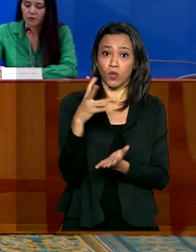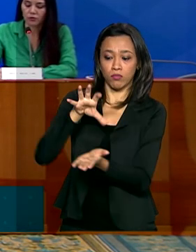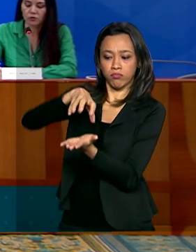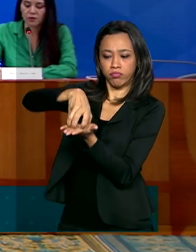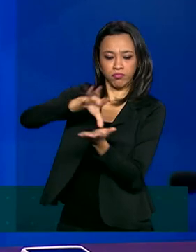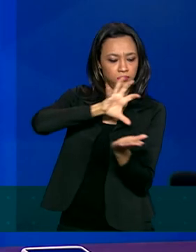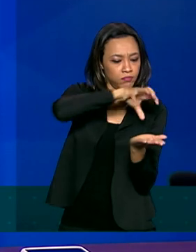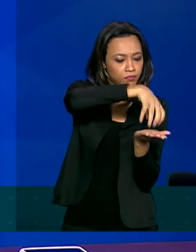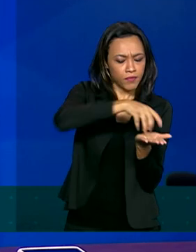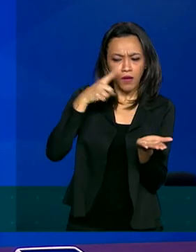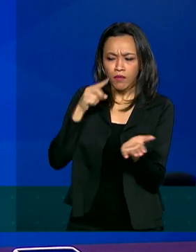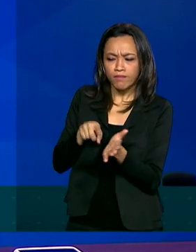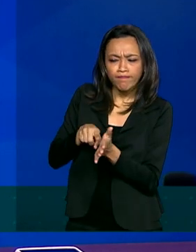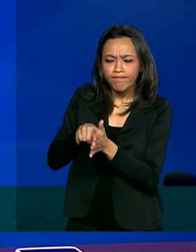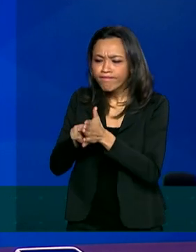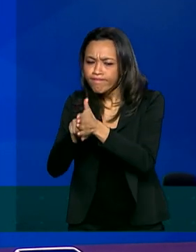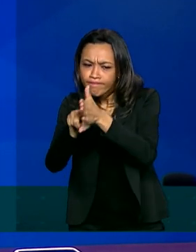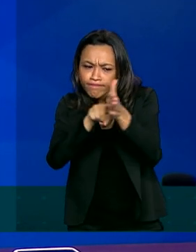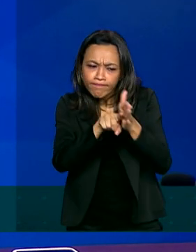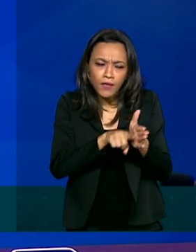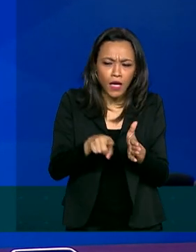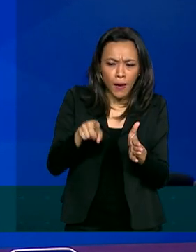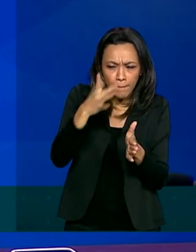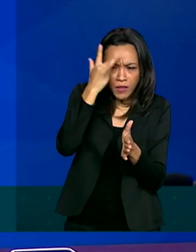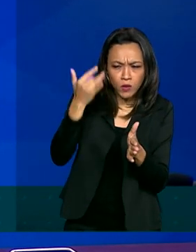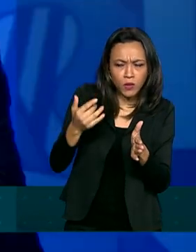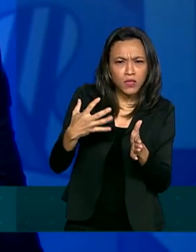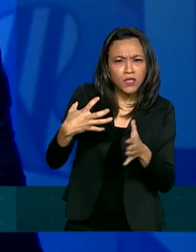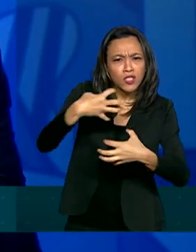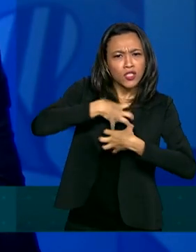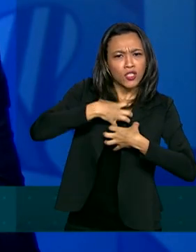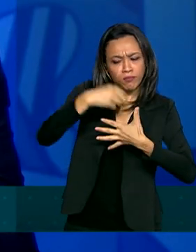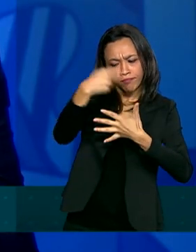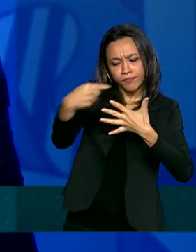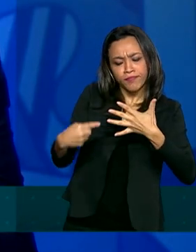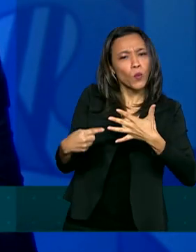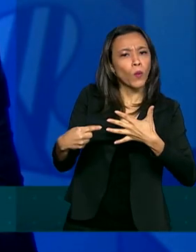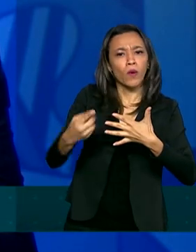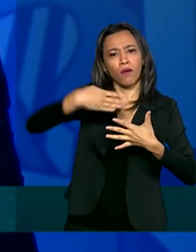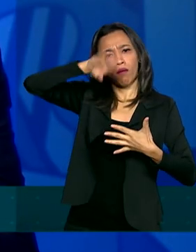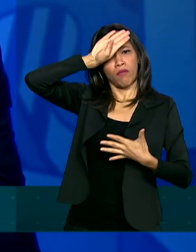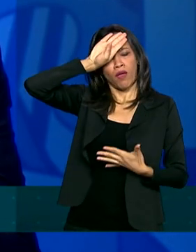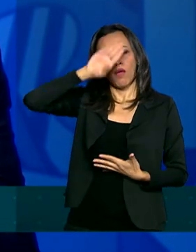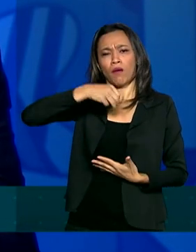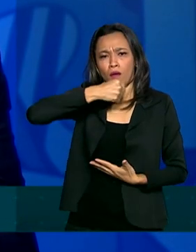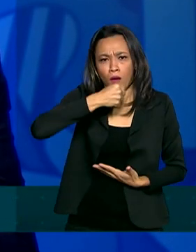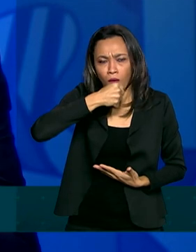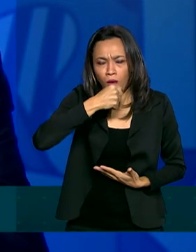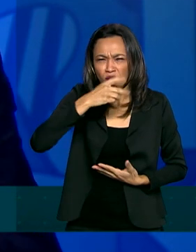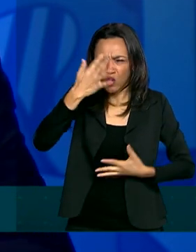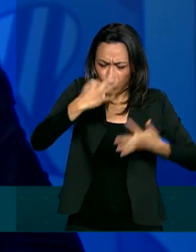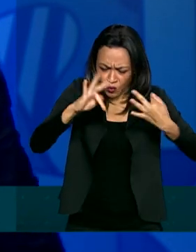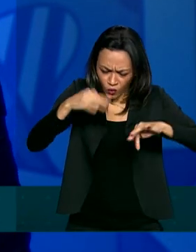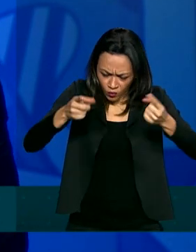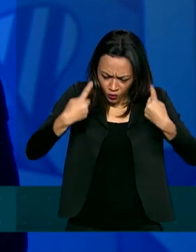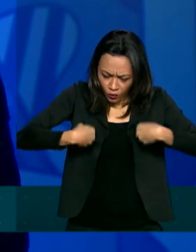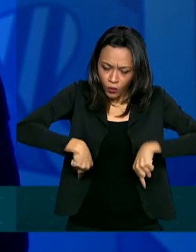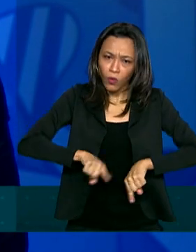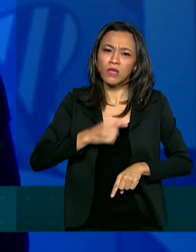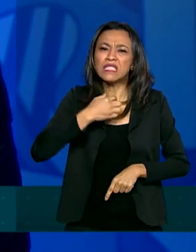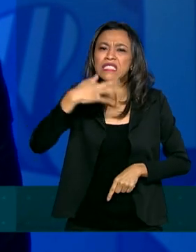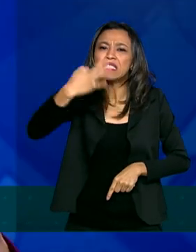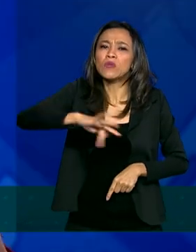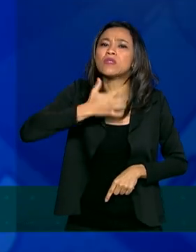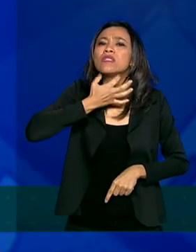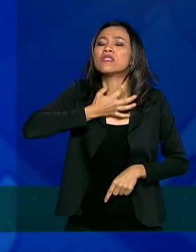identificação e no cuidado de pessoas que apresentem sintomas leves como febre, tosse, dor no corpo e dor de garganta.